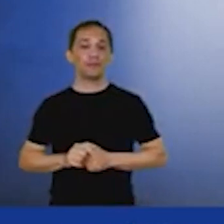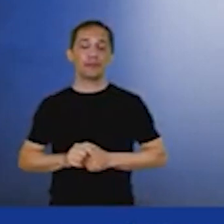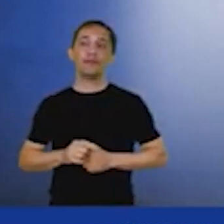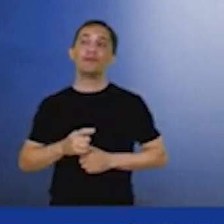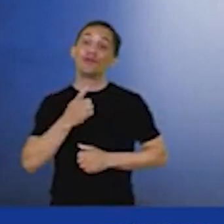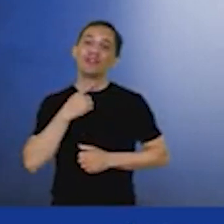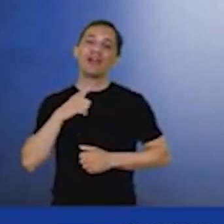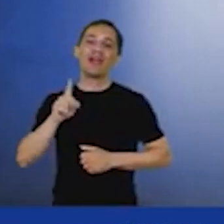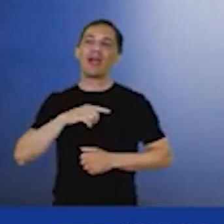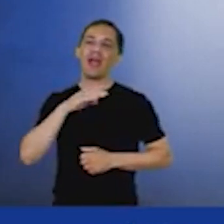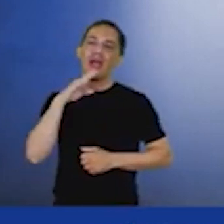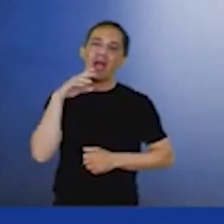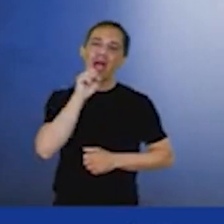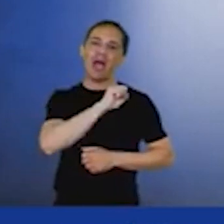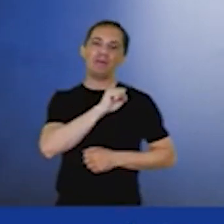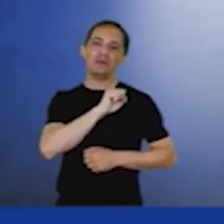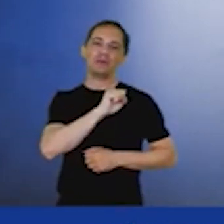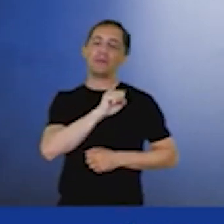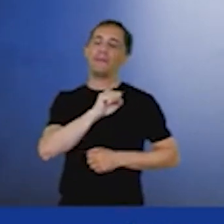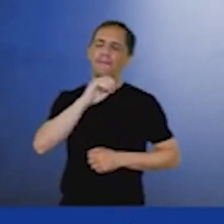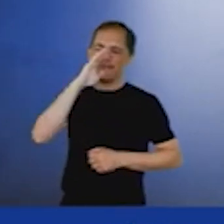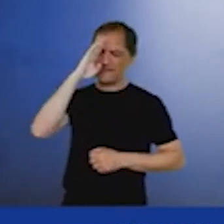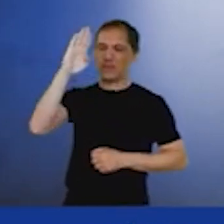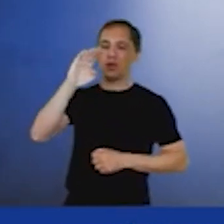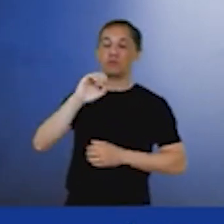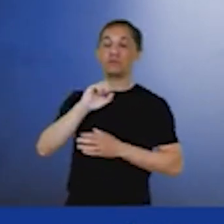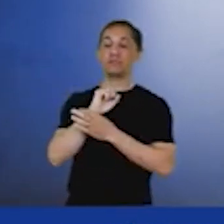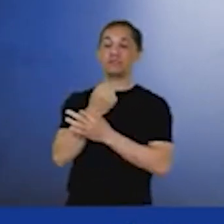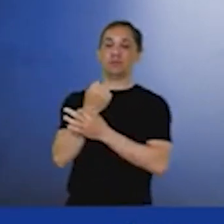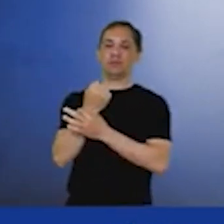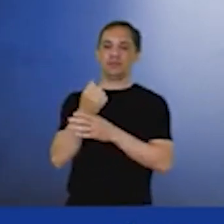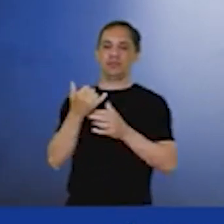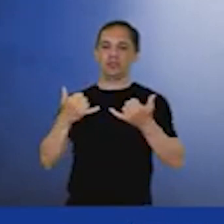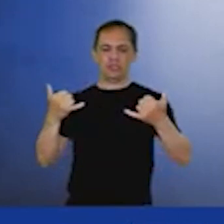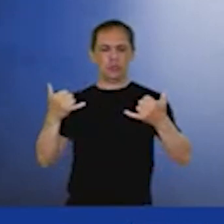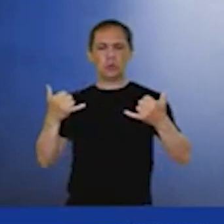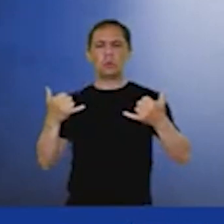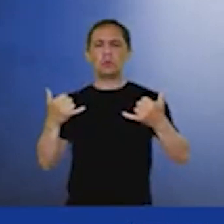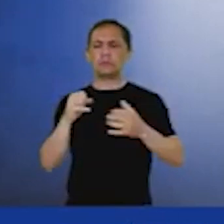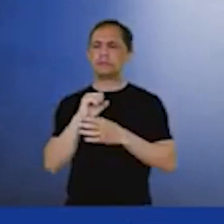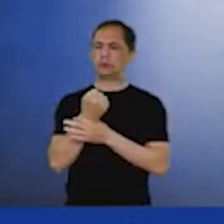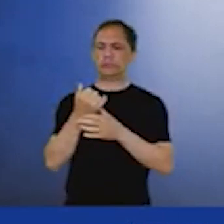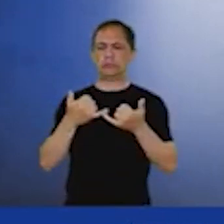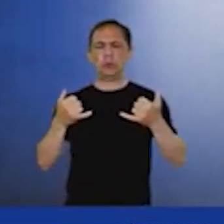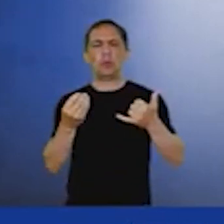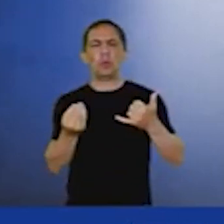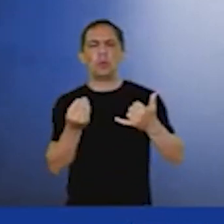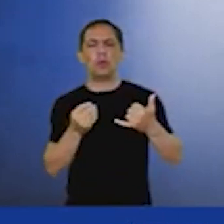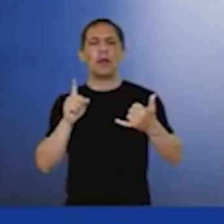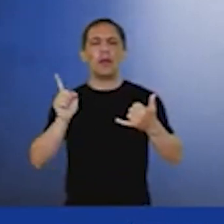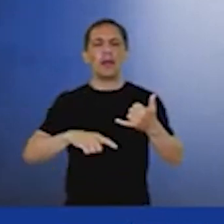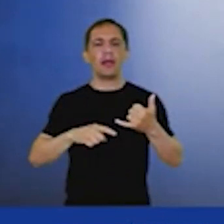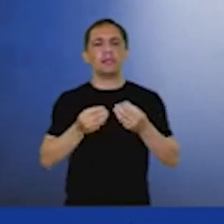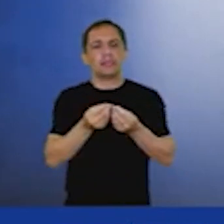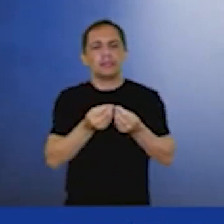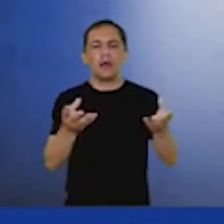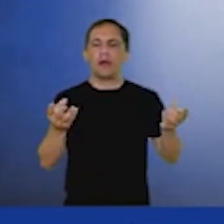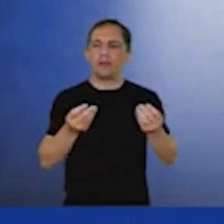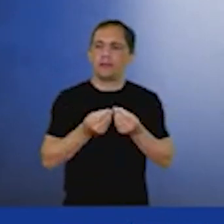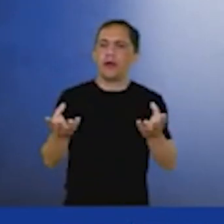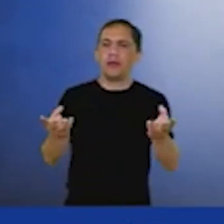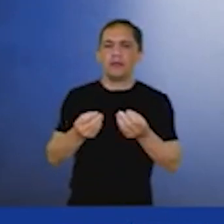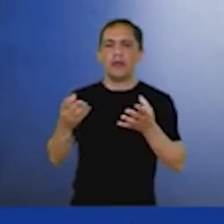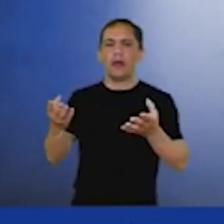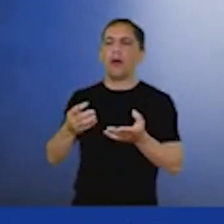acender. É a segurança energética. E a gente só consegue fazer isso no Brasil, porque a gente entrega gás, a Petrobras contribui com a entrega de gás para